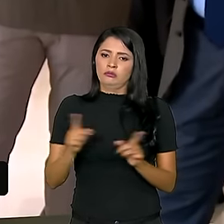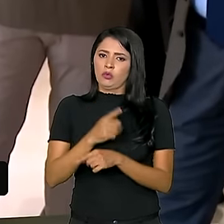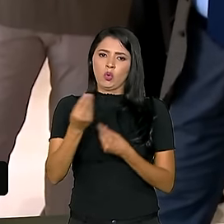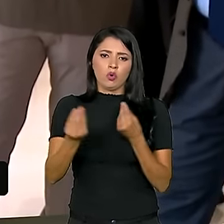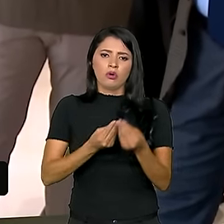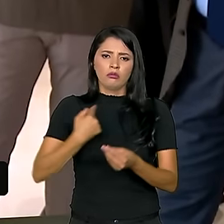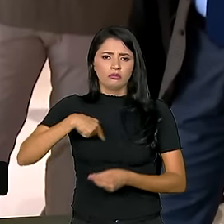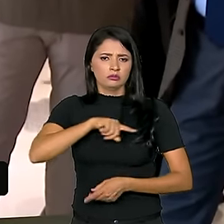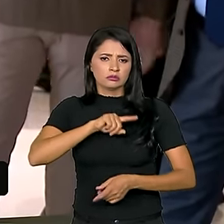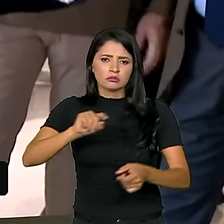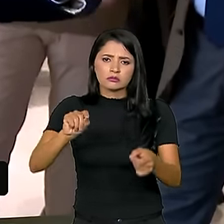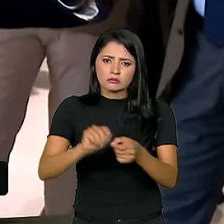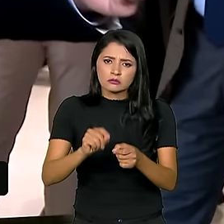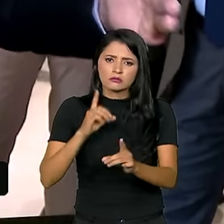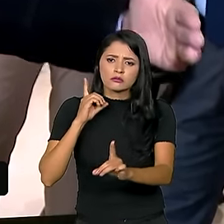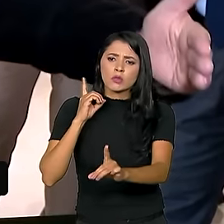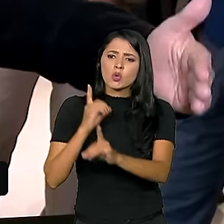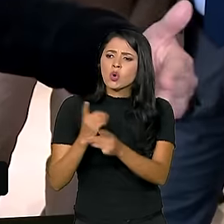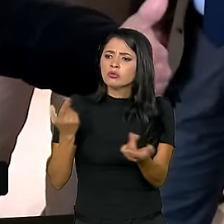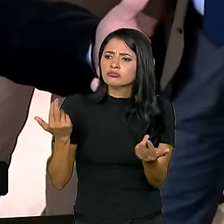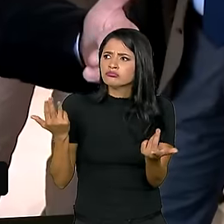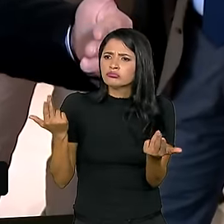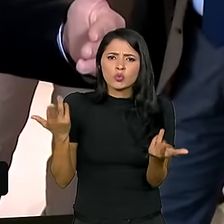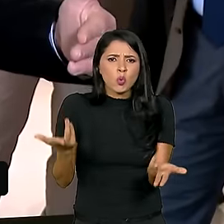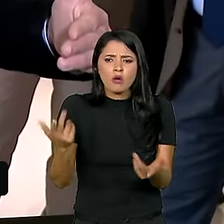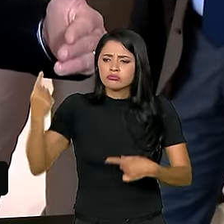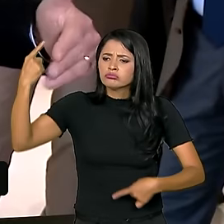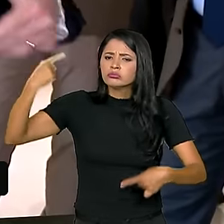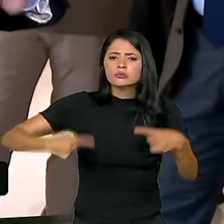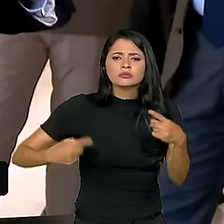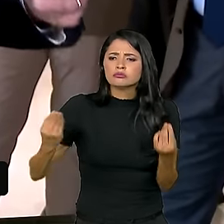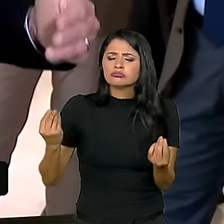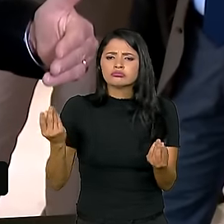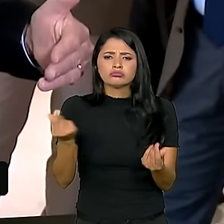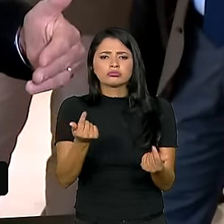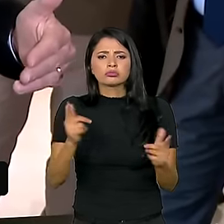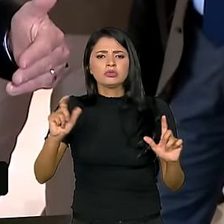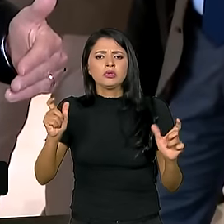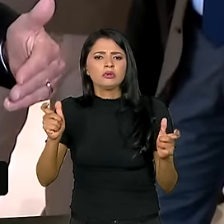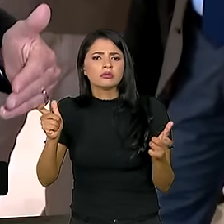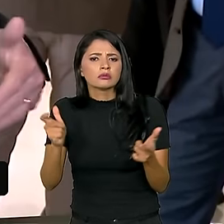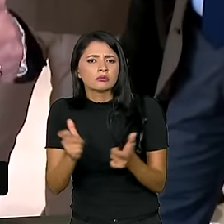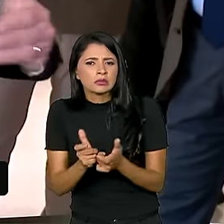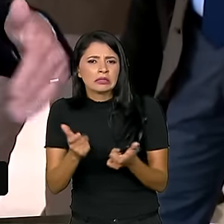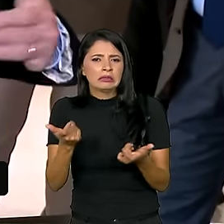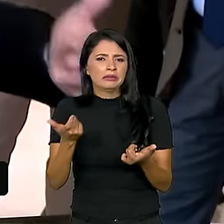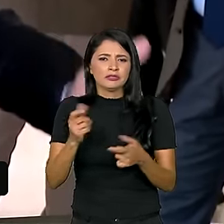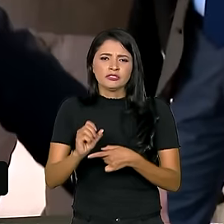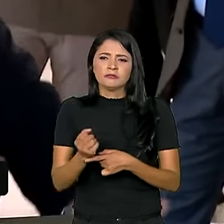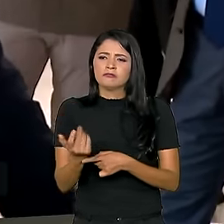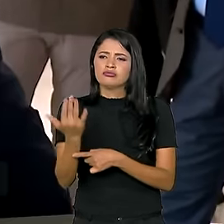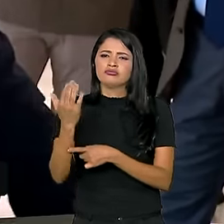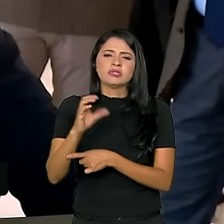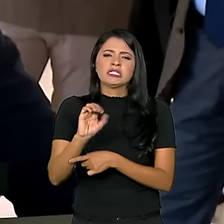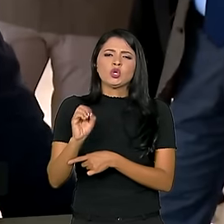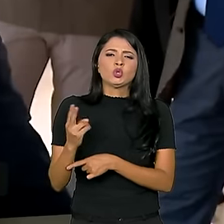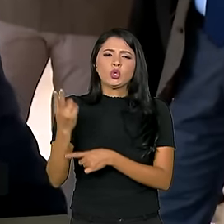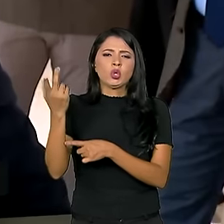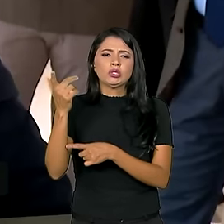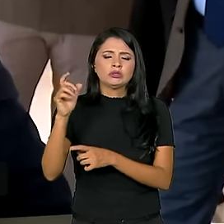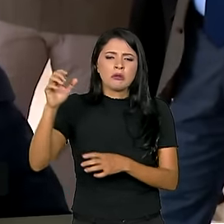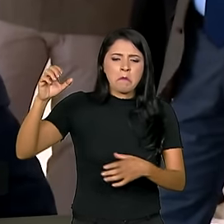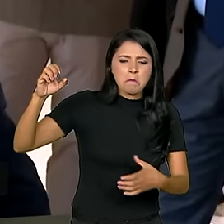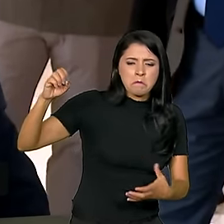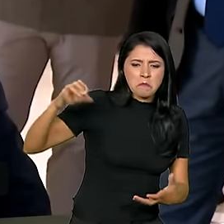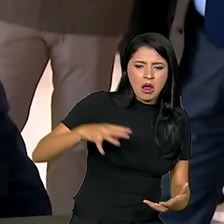fazer um encontro dessa magnitude para discutir a diminuição de emissão de gás de efeito estúdio e os caras